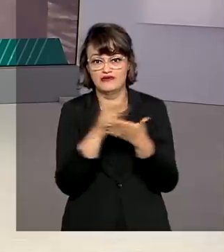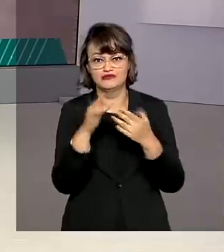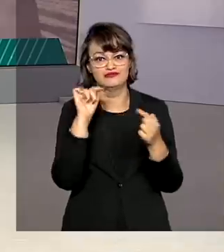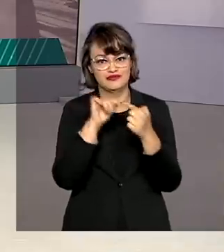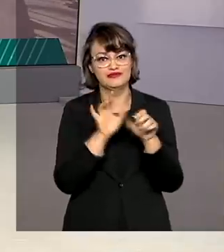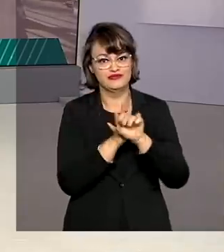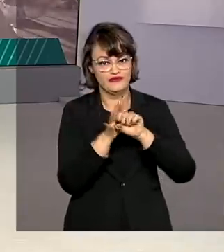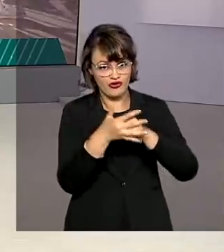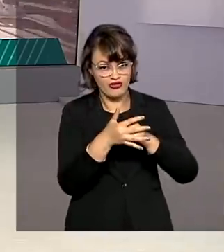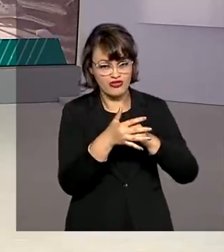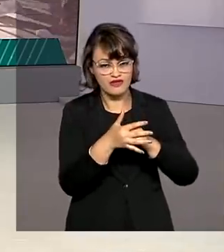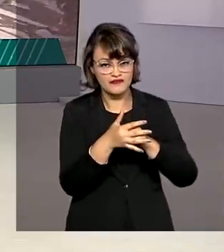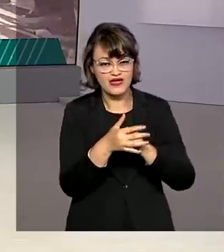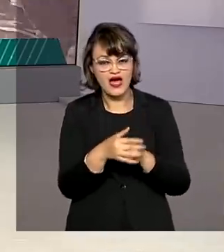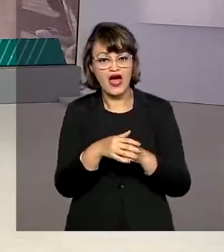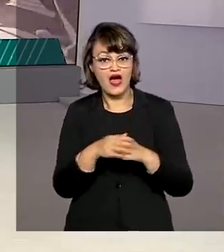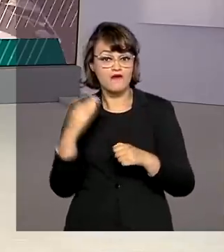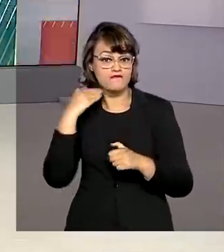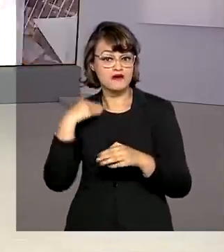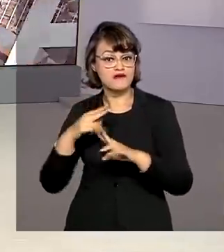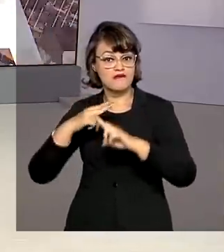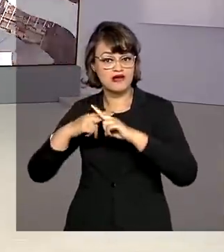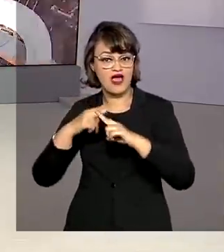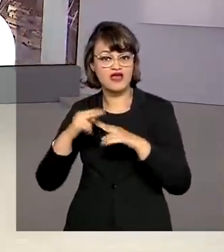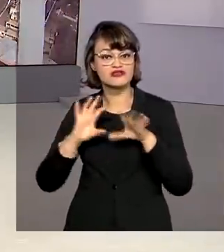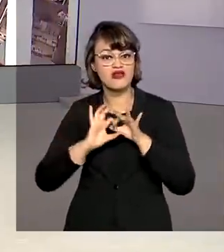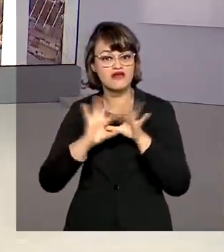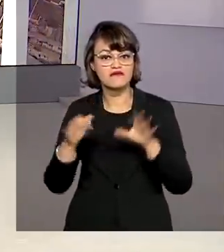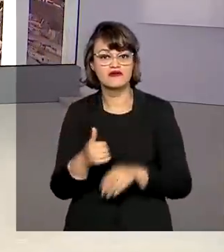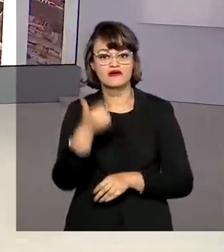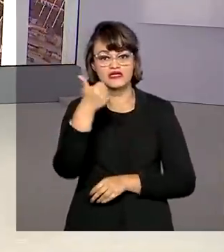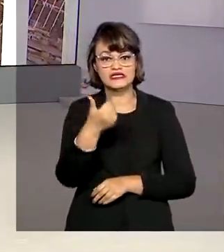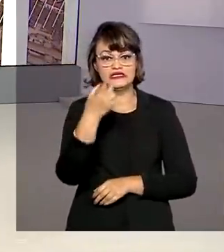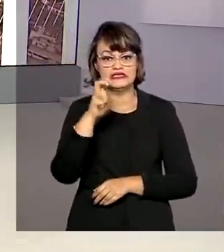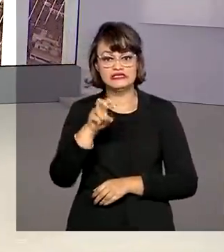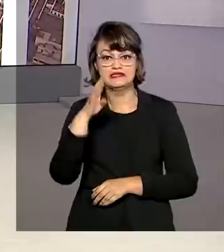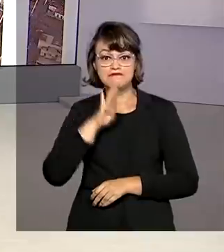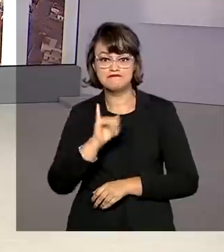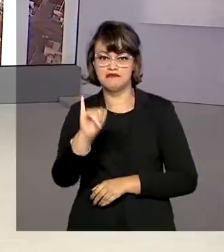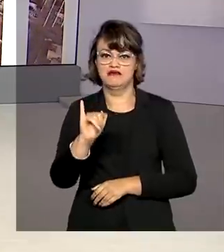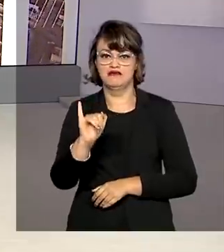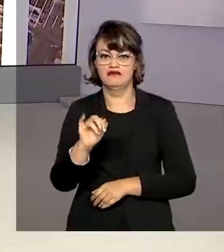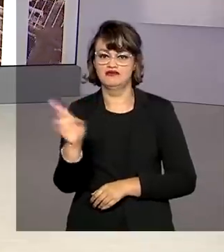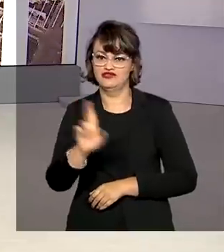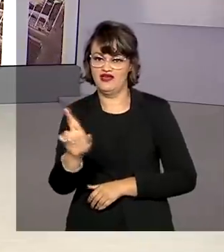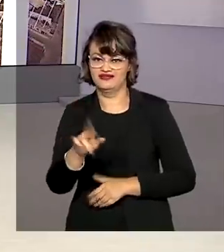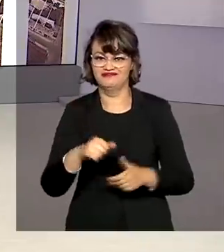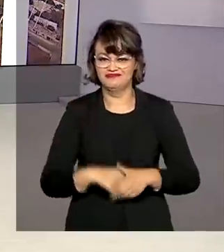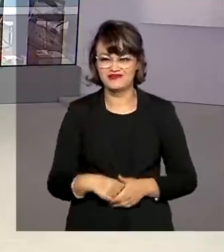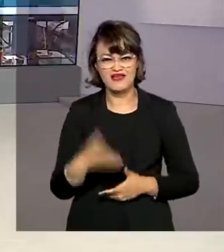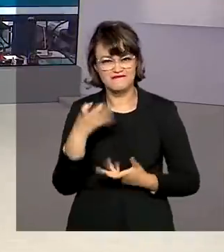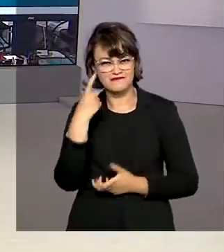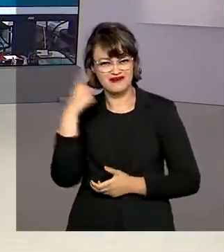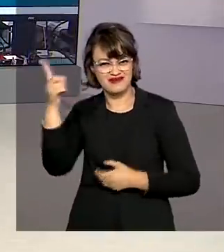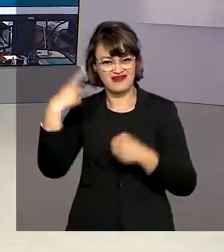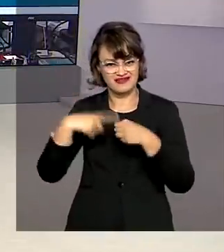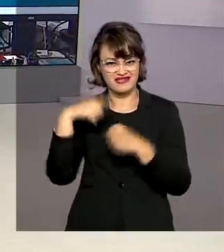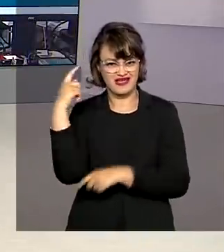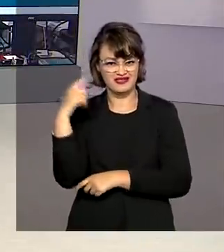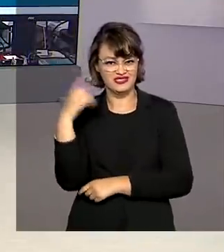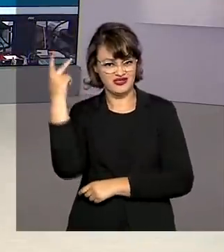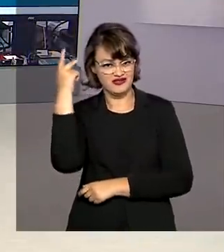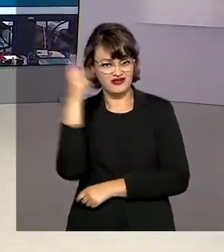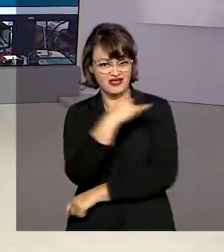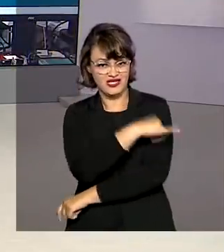pela pandemia, a Caixa Econômica já disponibilizou 15 bilhões de reais. Vamos ao Rio de Janeiro, Cláudia Boiunga conta os